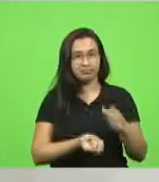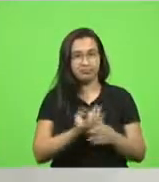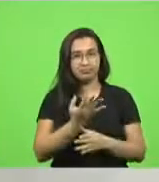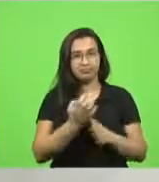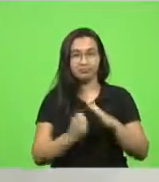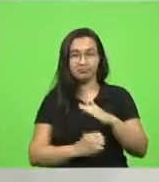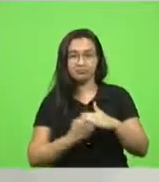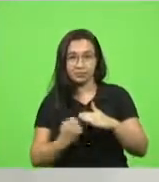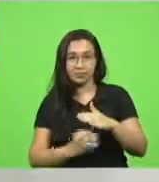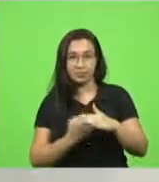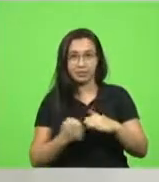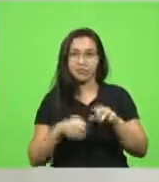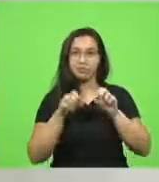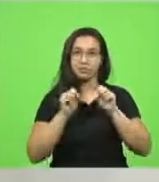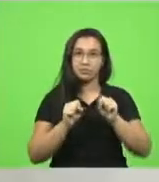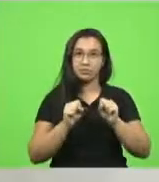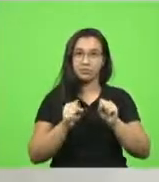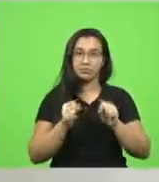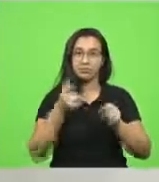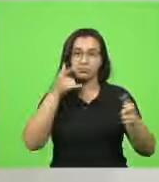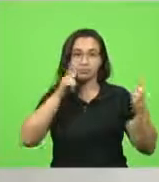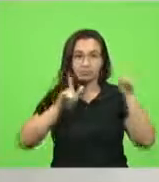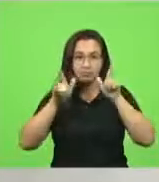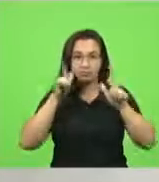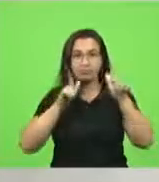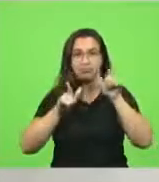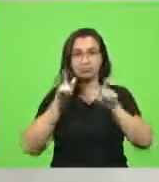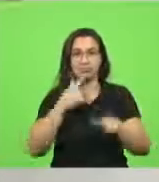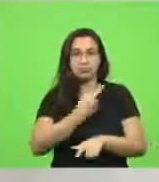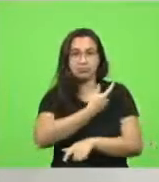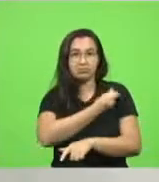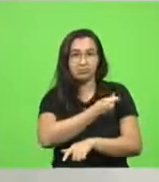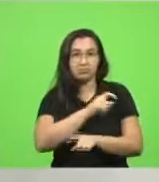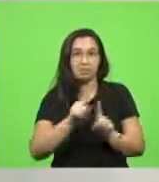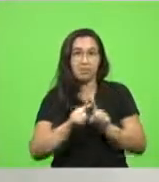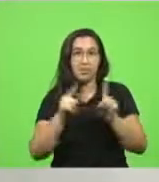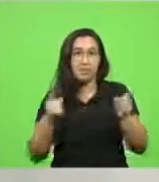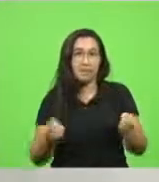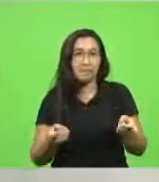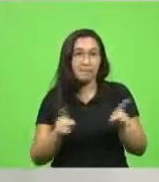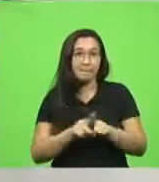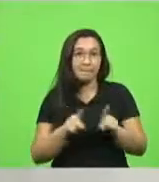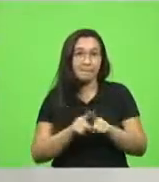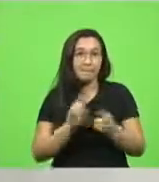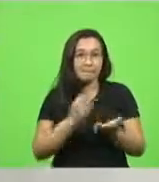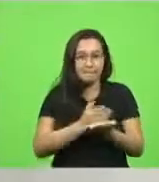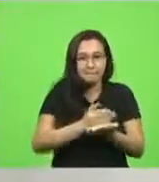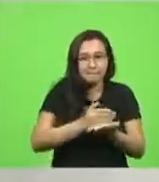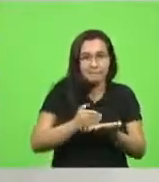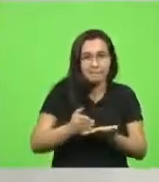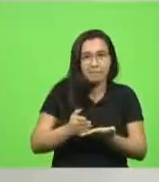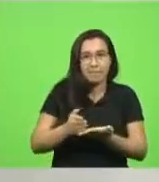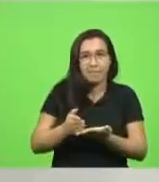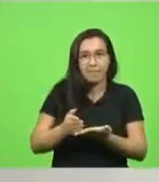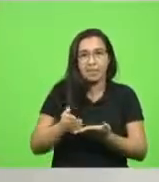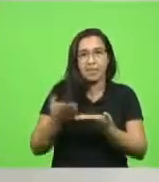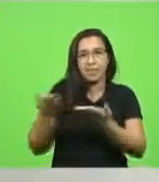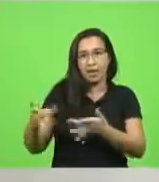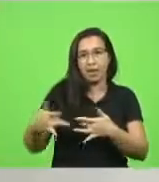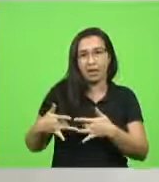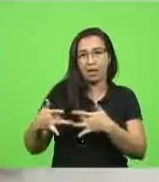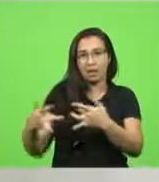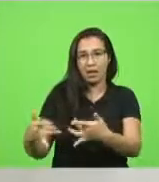deputado Berlanda, possam adquirir vacinas, mas doar para o SUS, para que o SUS faça distribuição